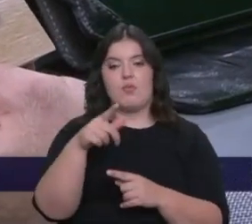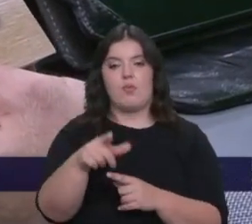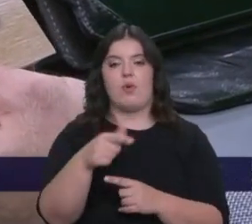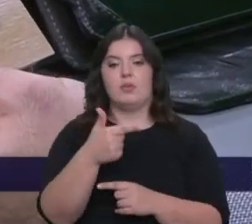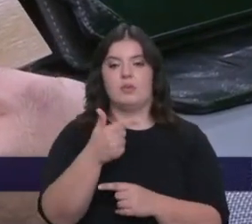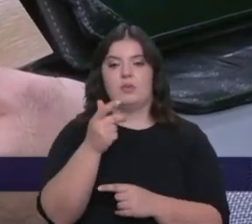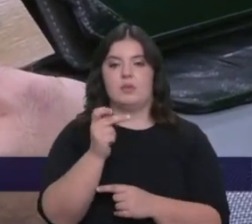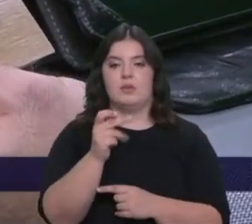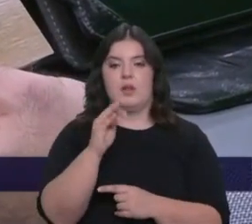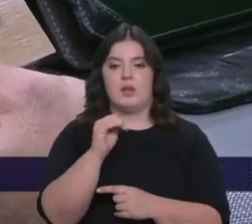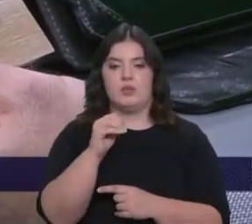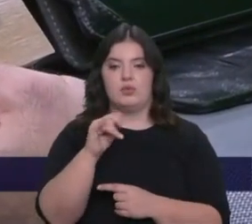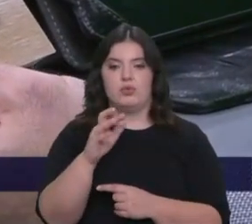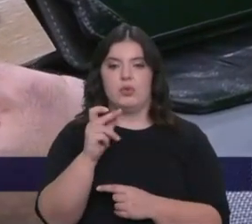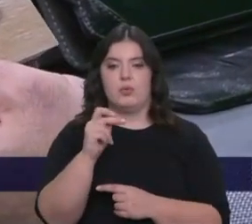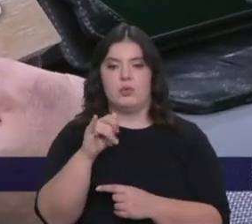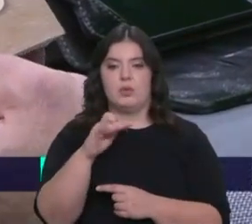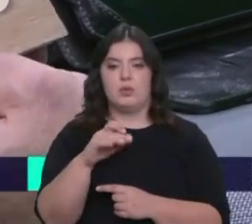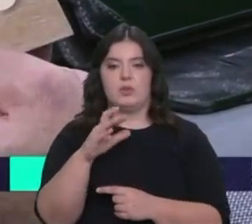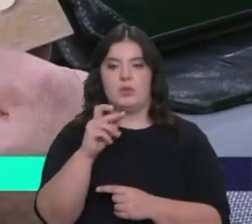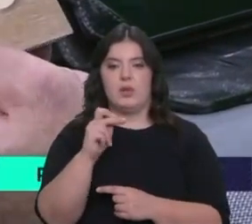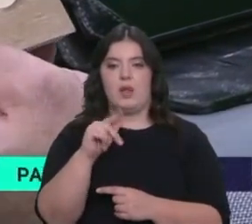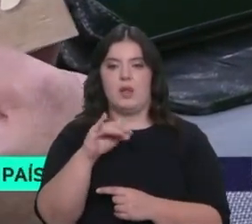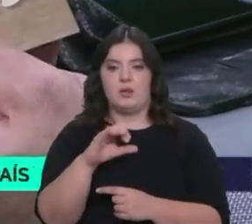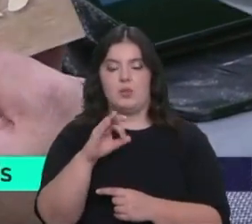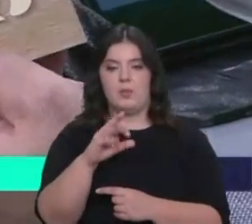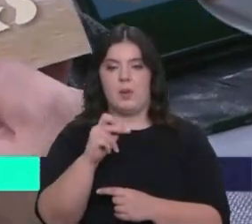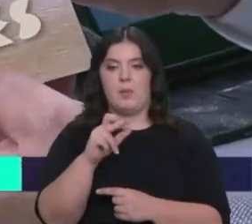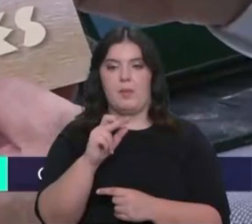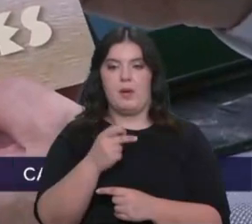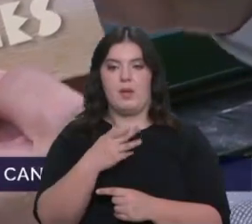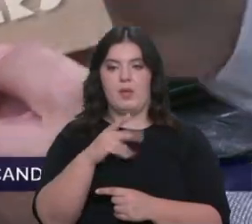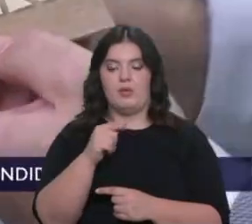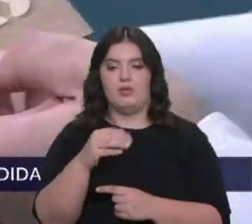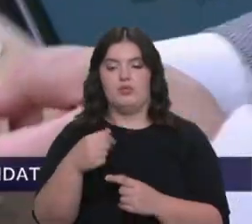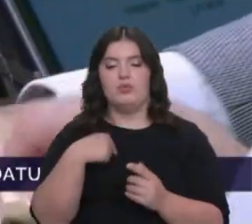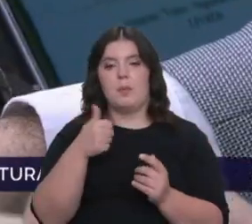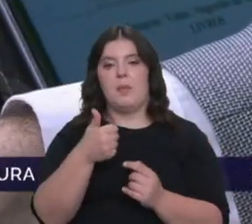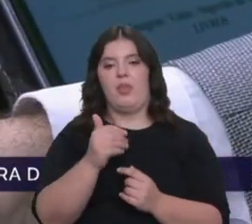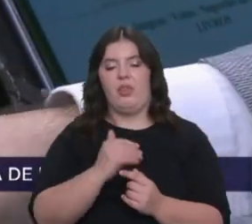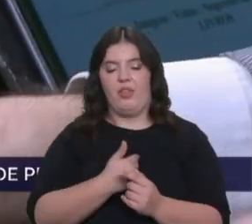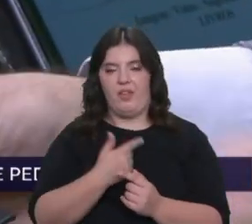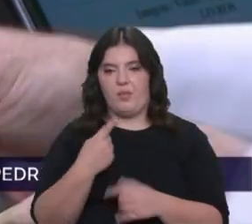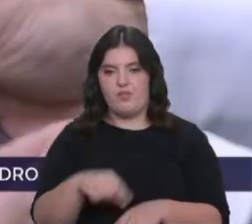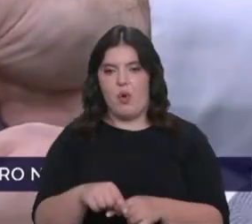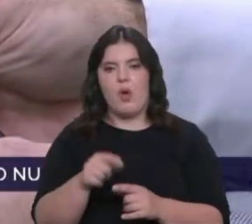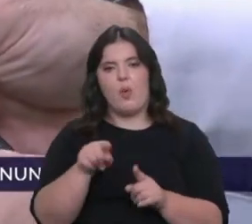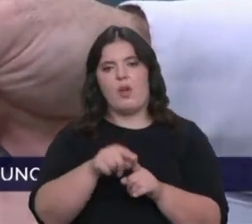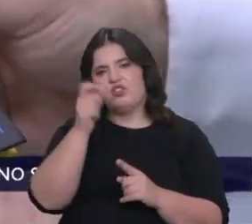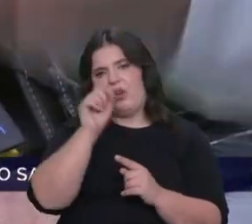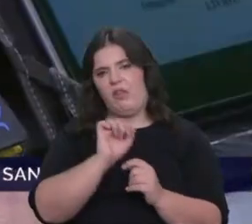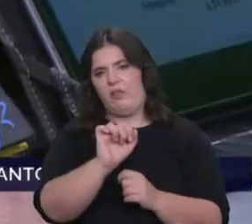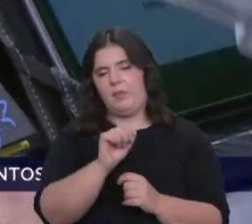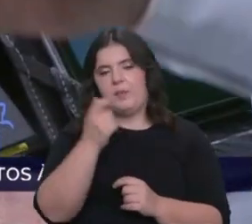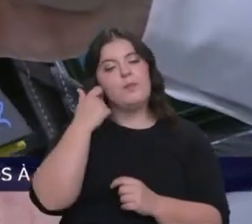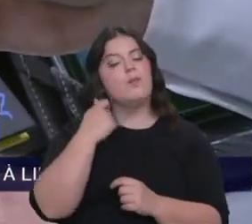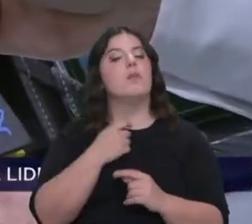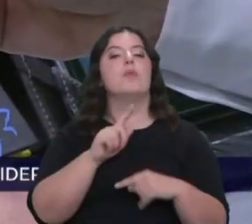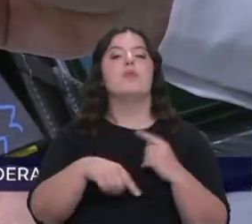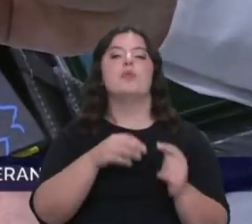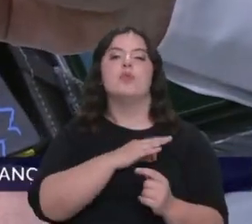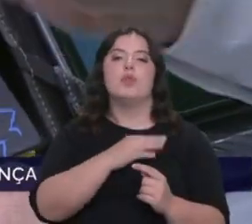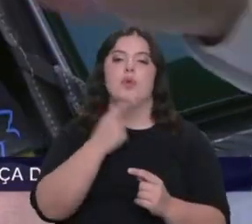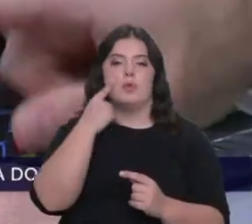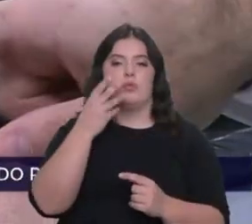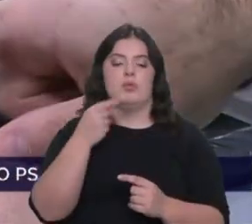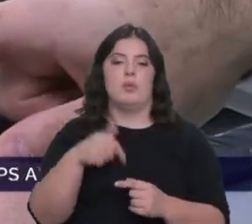Apostolitis e Alecus Papadatus, Aristóteles, em banda desenhada, uma espécie de biografia. Depois, do senhor que conhecemos-nos bem